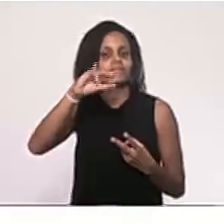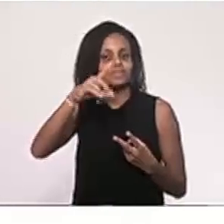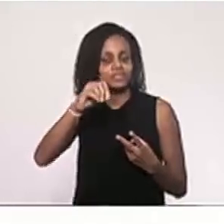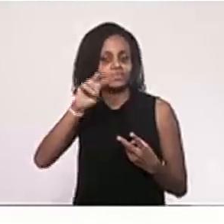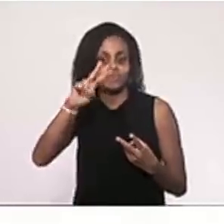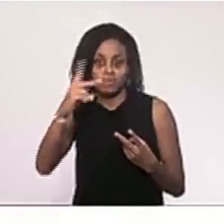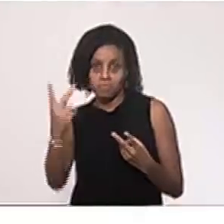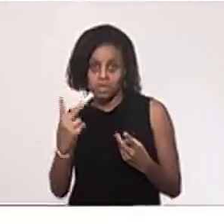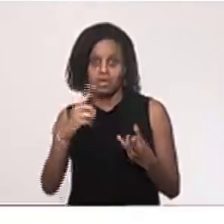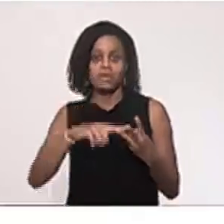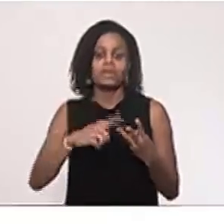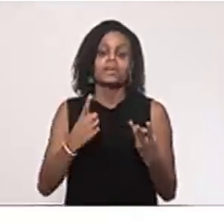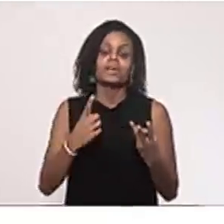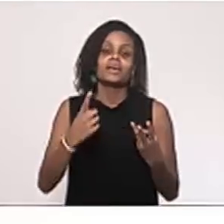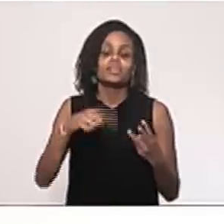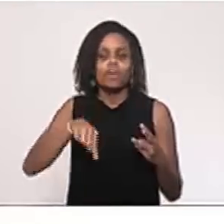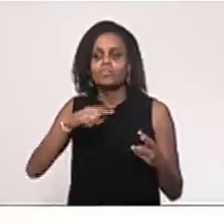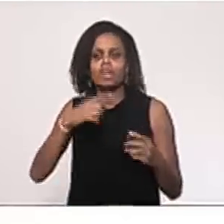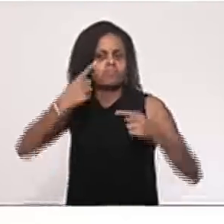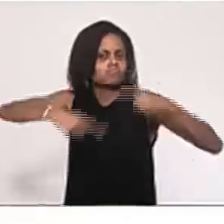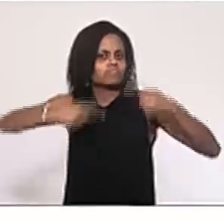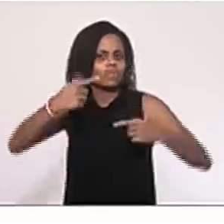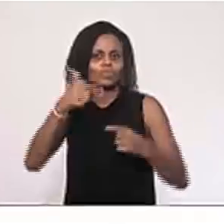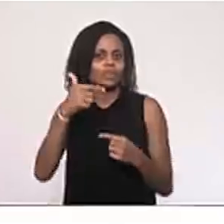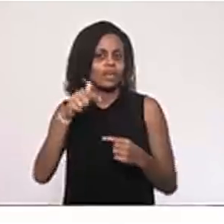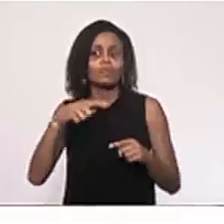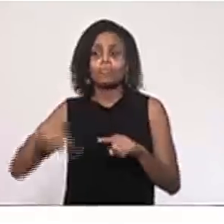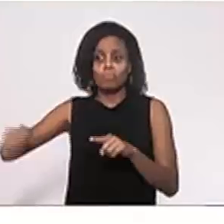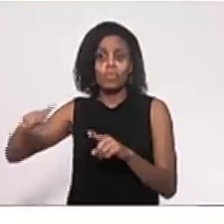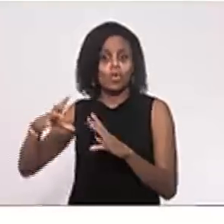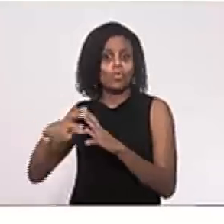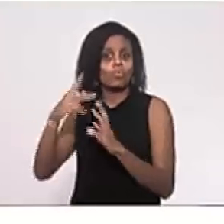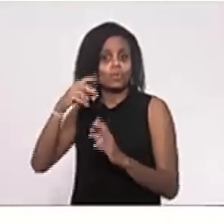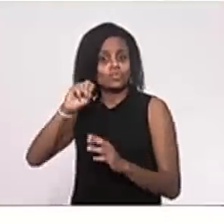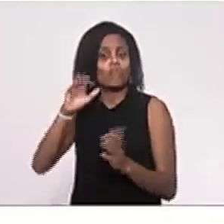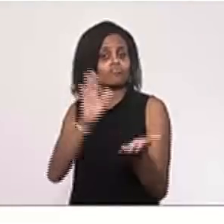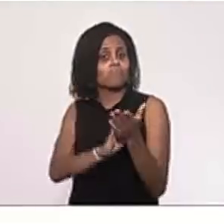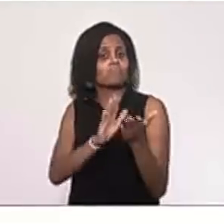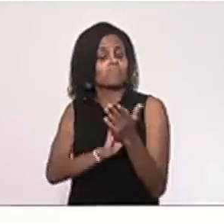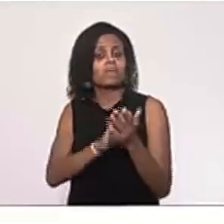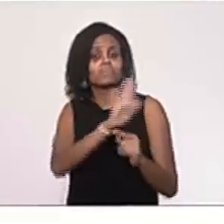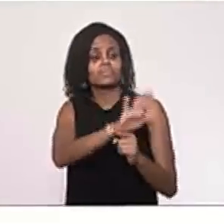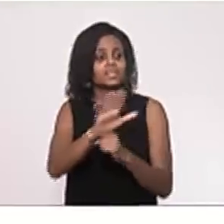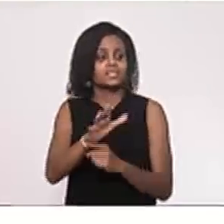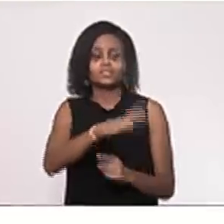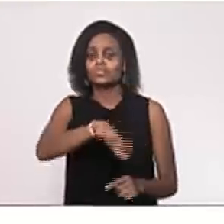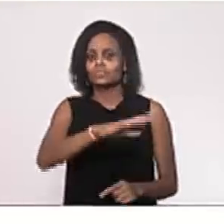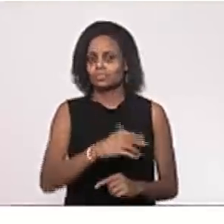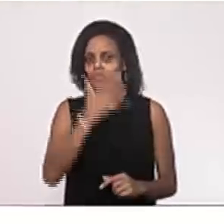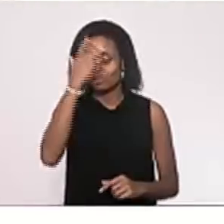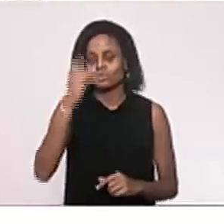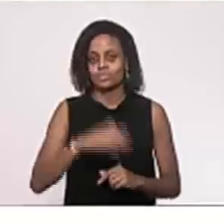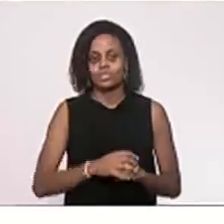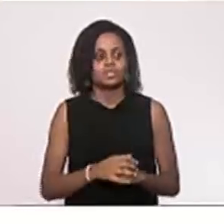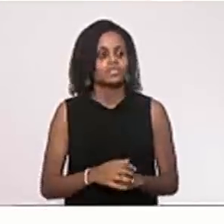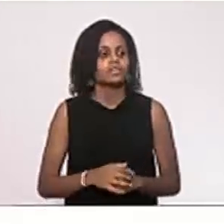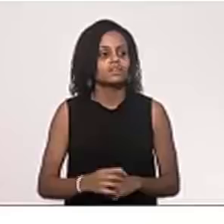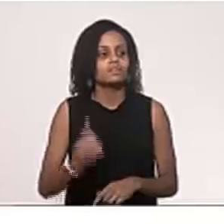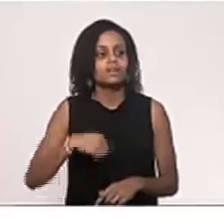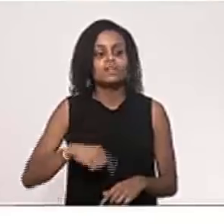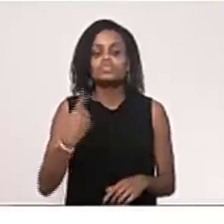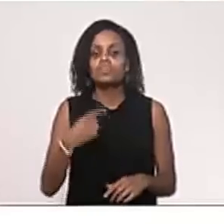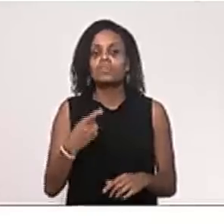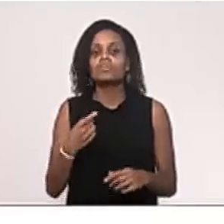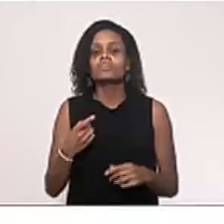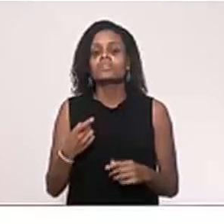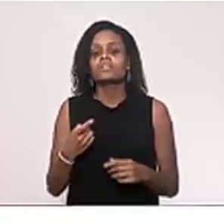defendem esse tipo de gente. Mas estamos botando em votação o nome do Léo Rodrigues, uma pessoa realmente que está fazendo um